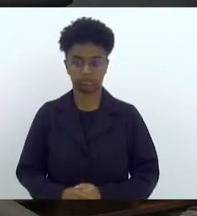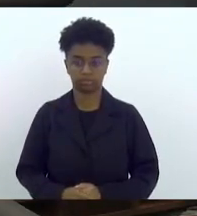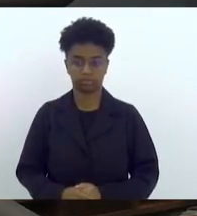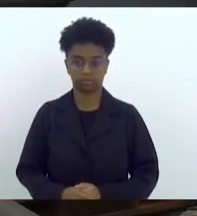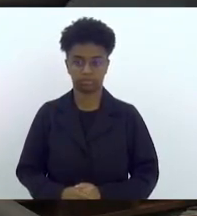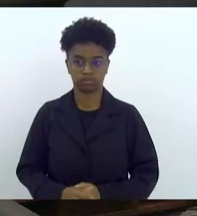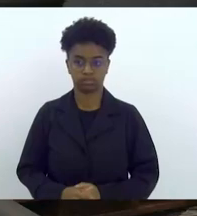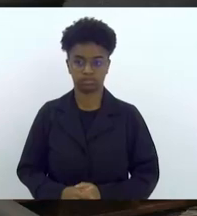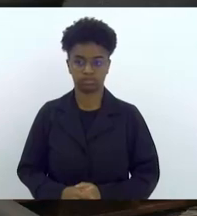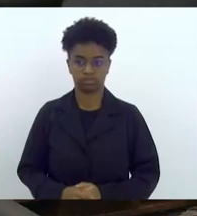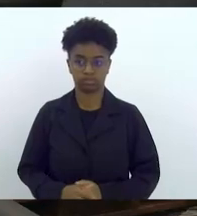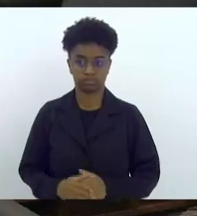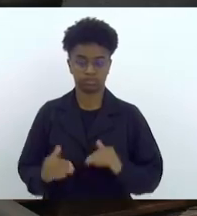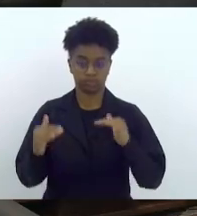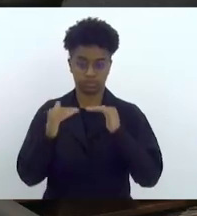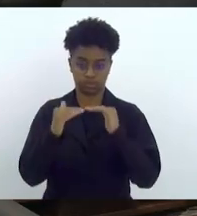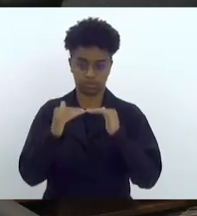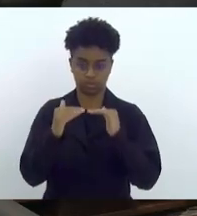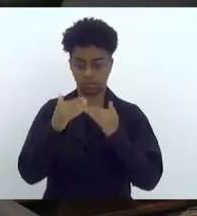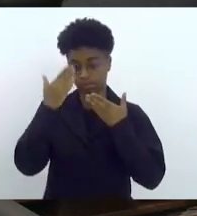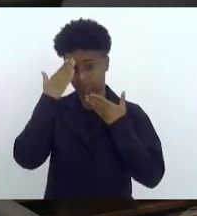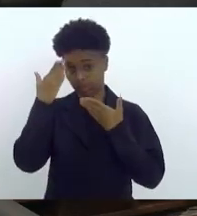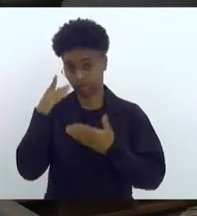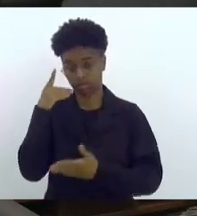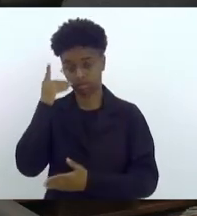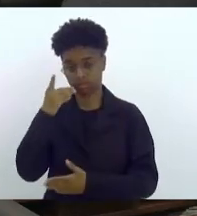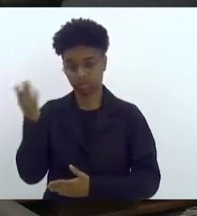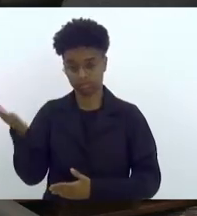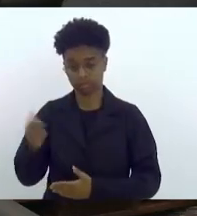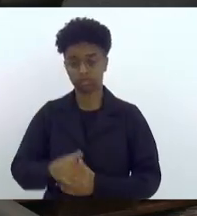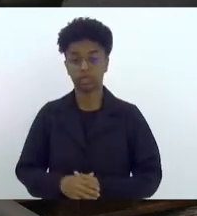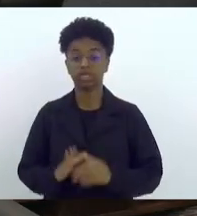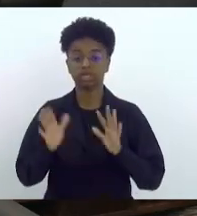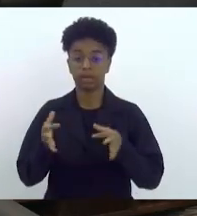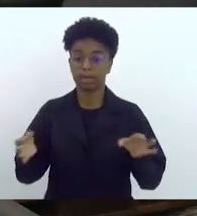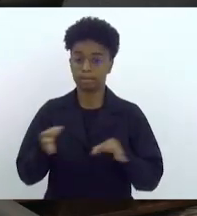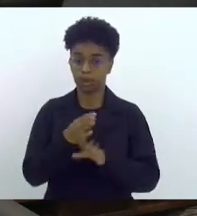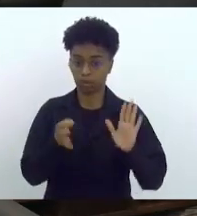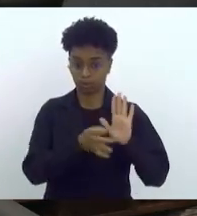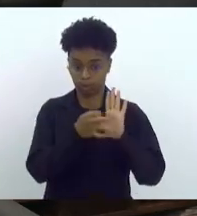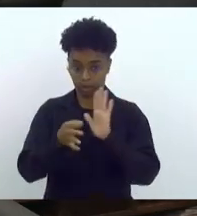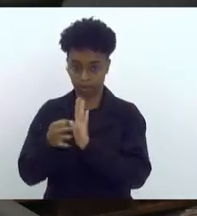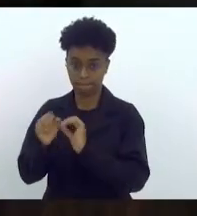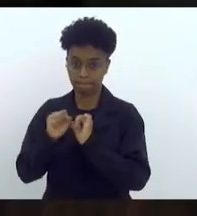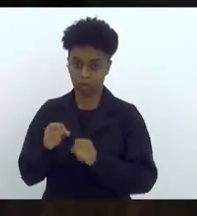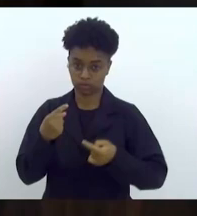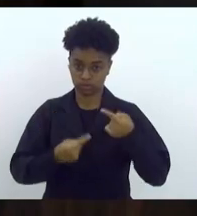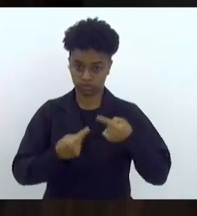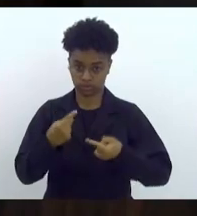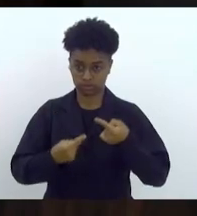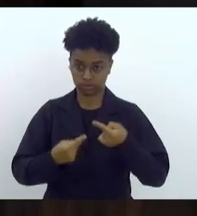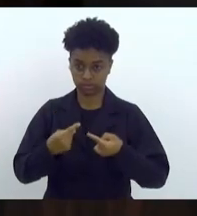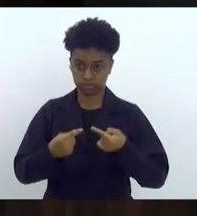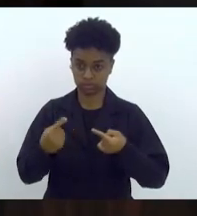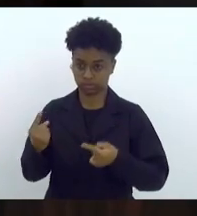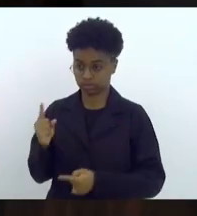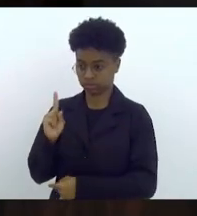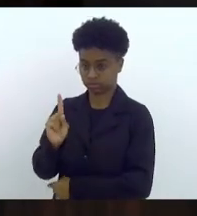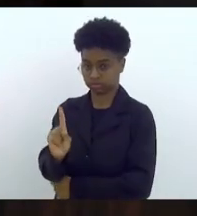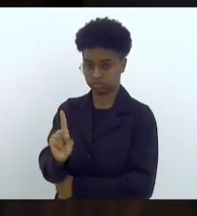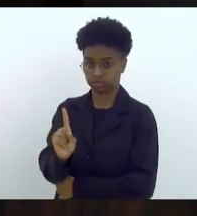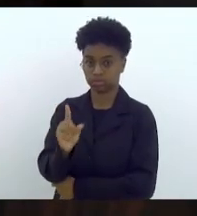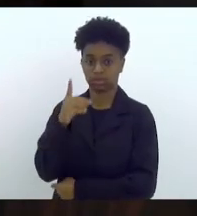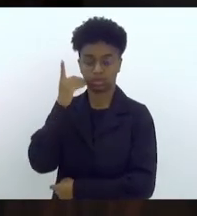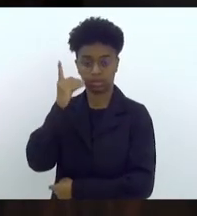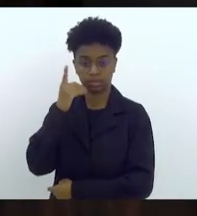Parecer favorável, presidente. Muito obrigado, deputado. Com os pareceres emitidos em discussão. Para discutir, deputado